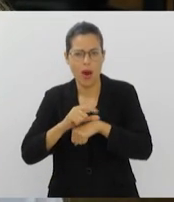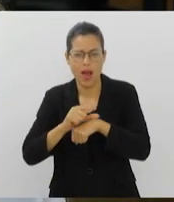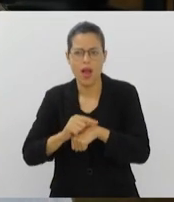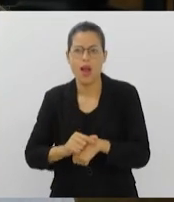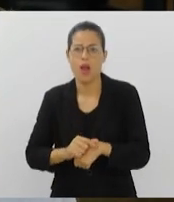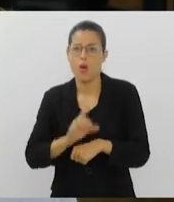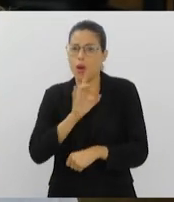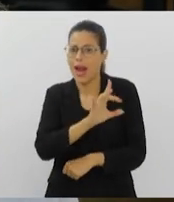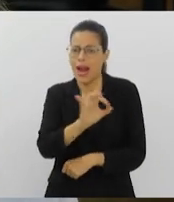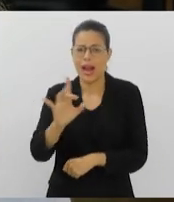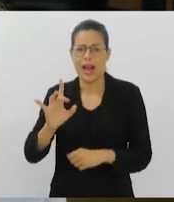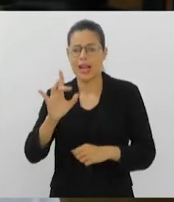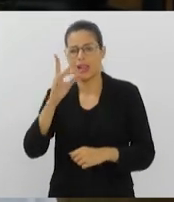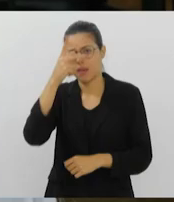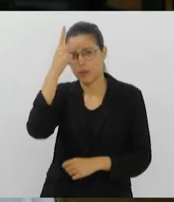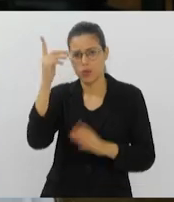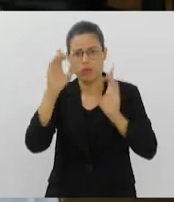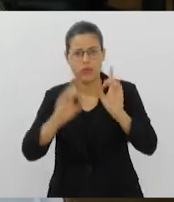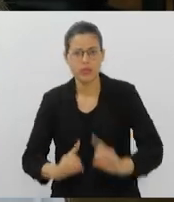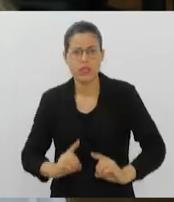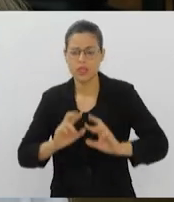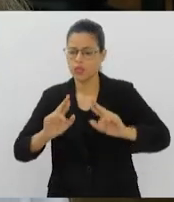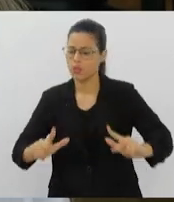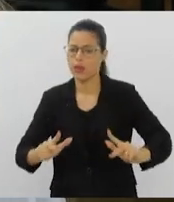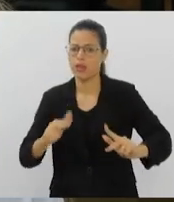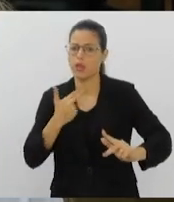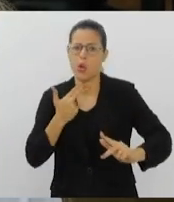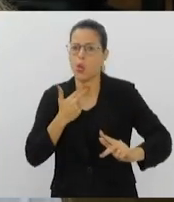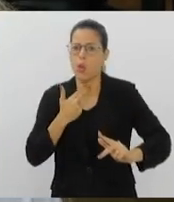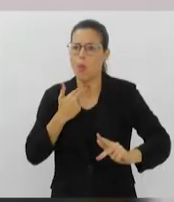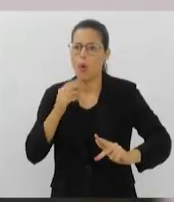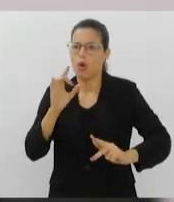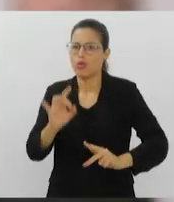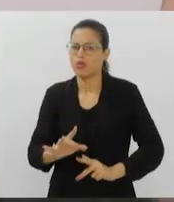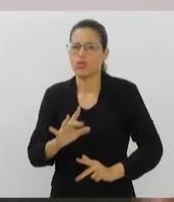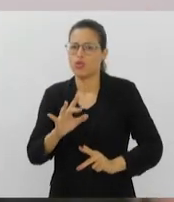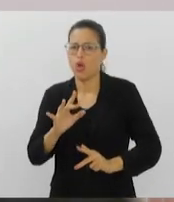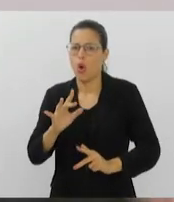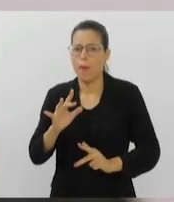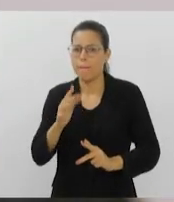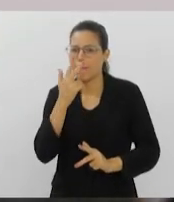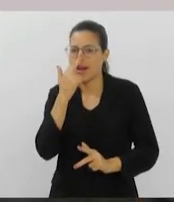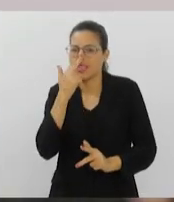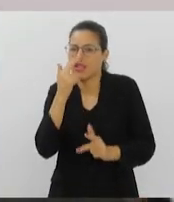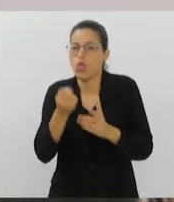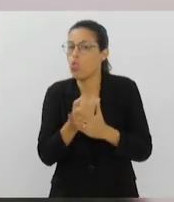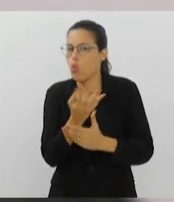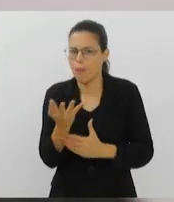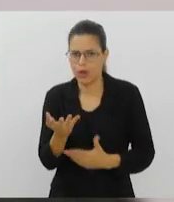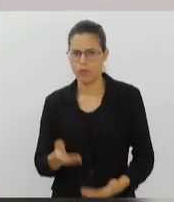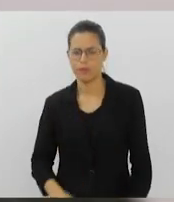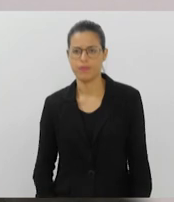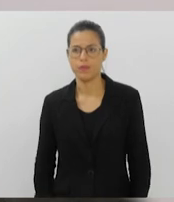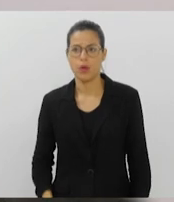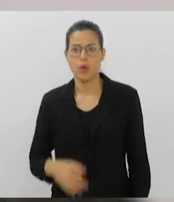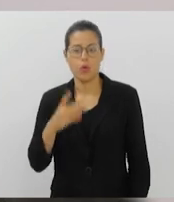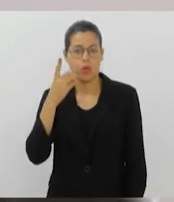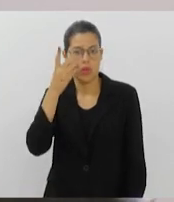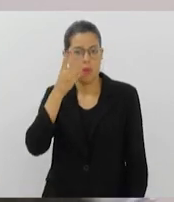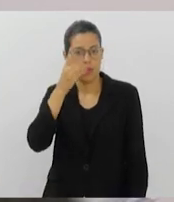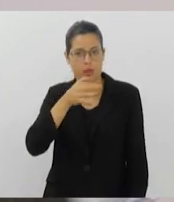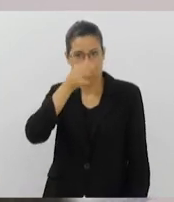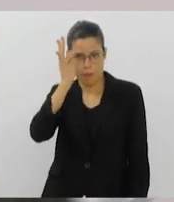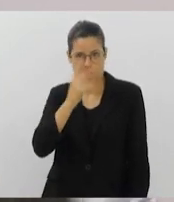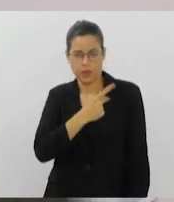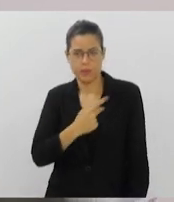é diferente um do outro. Então, eles não podem lidar com a gente como se fosse protocolo. O presidente da CPI, deputado Fred Pacheco, disse que vai ser